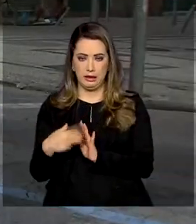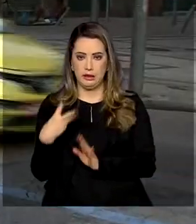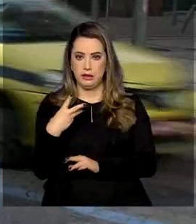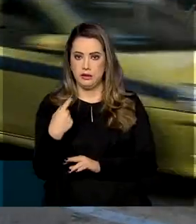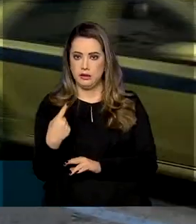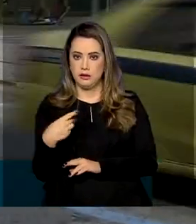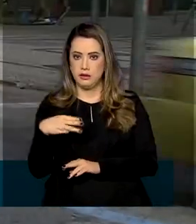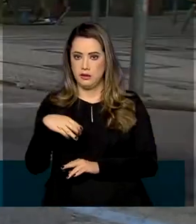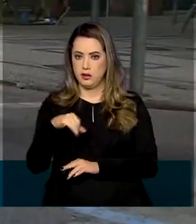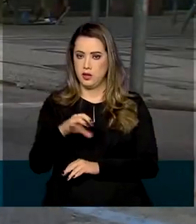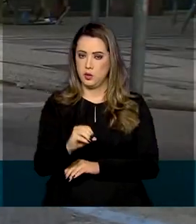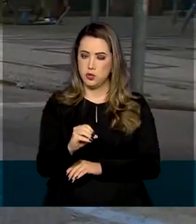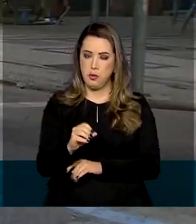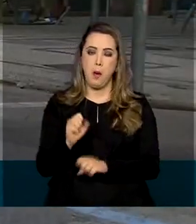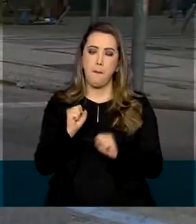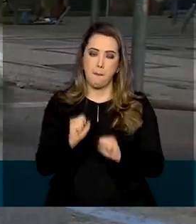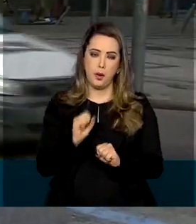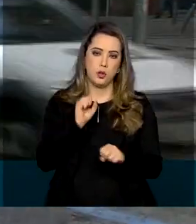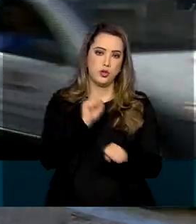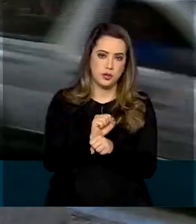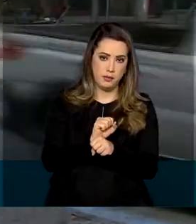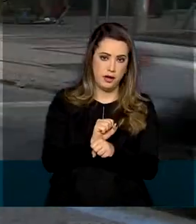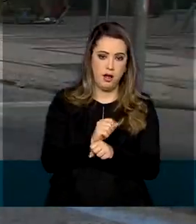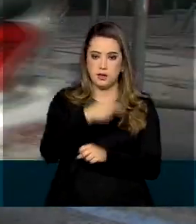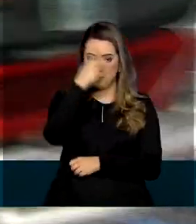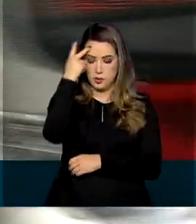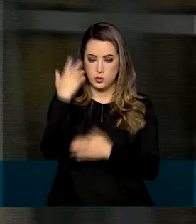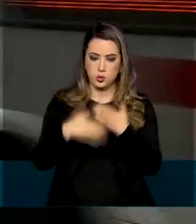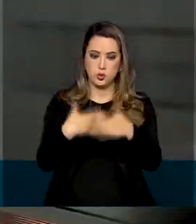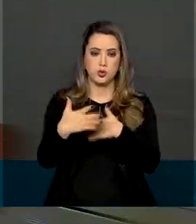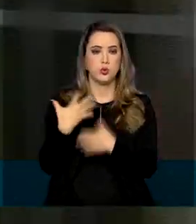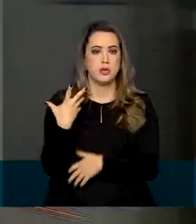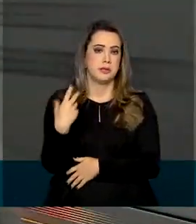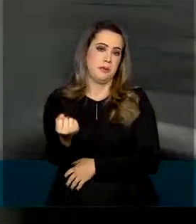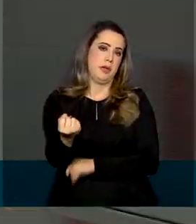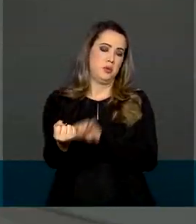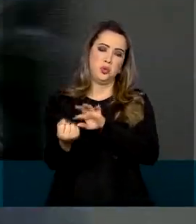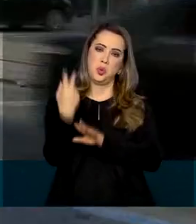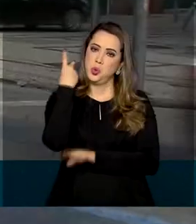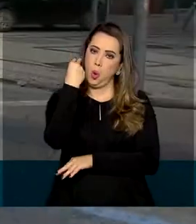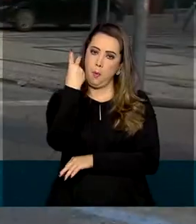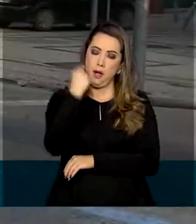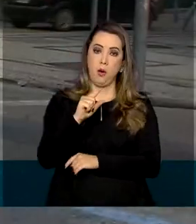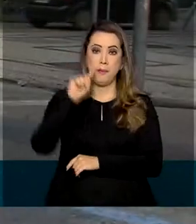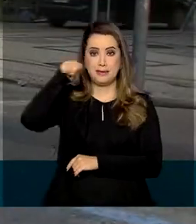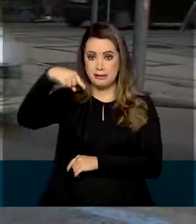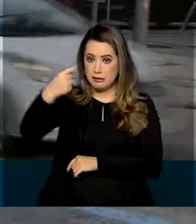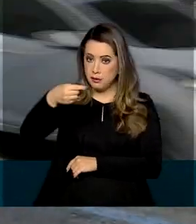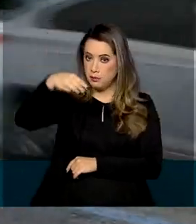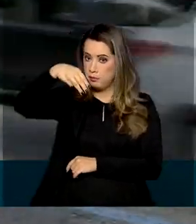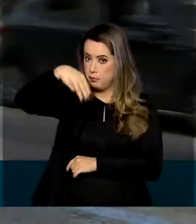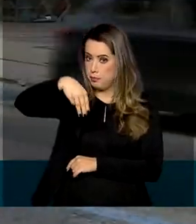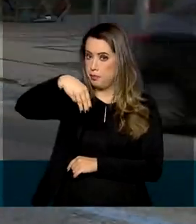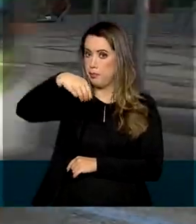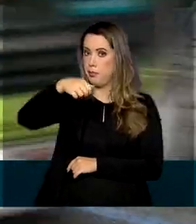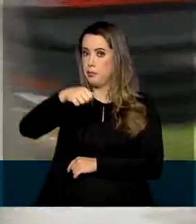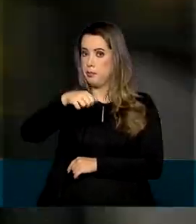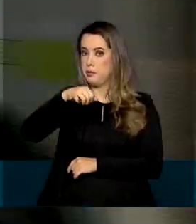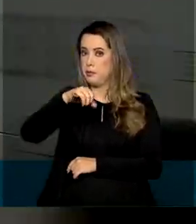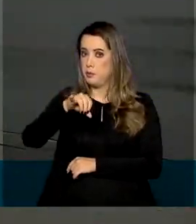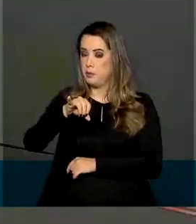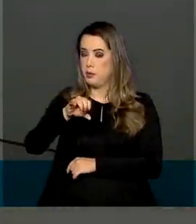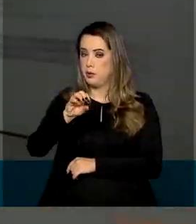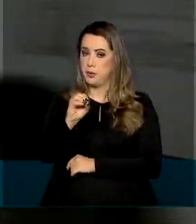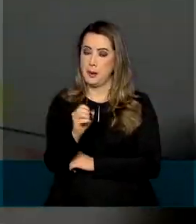suspensão não vai afetar o recebimento dos benefícios, mas depois desse prazo, aqueles que tiverem sido dispensados da prova de vida